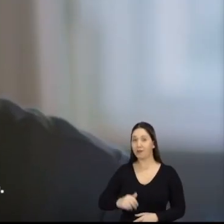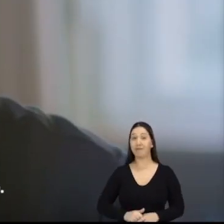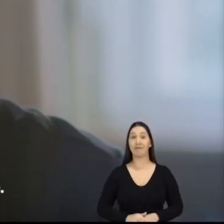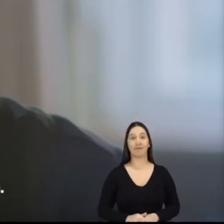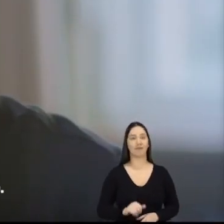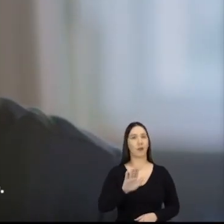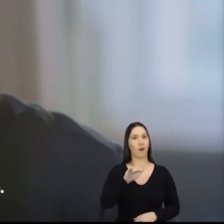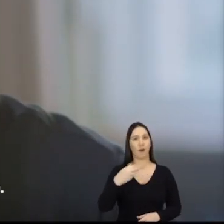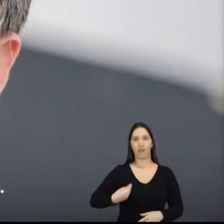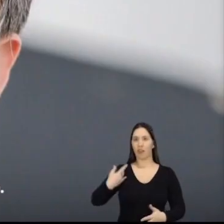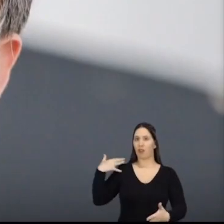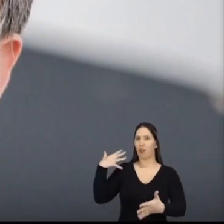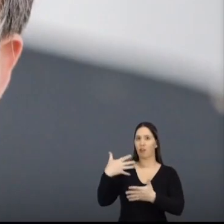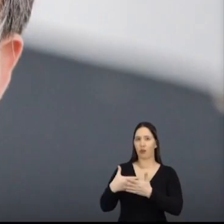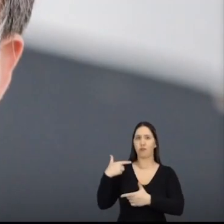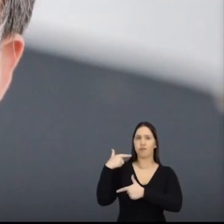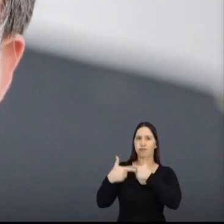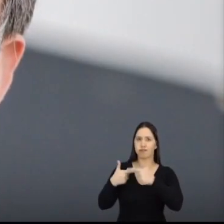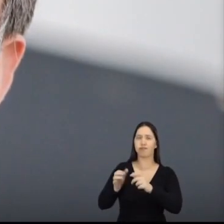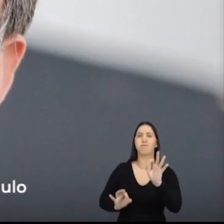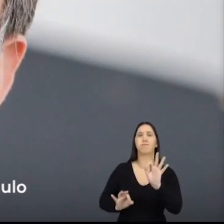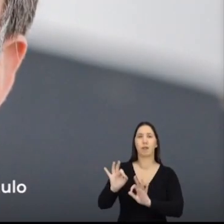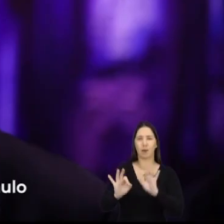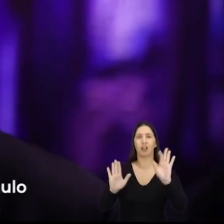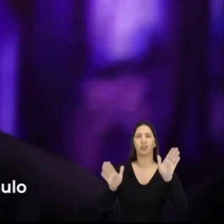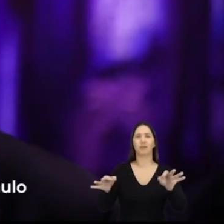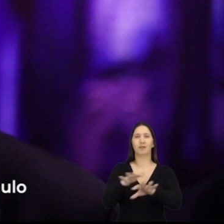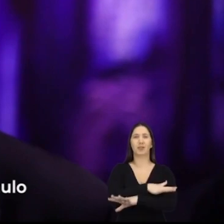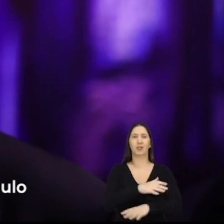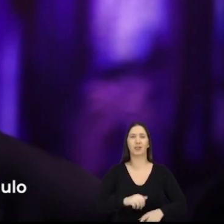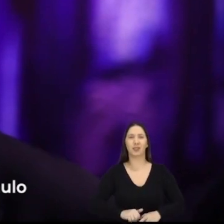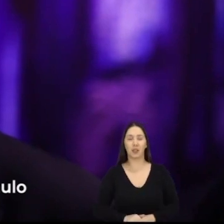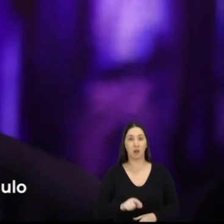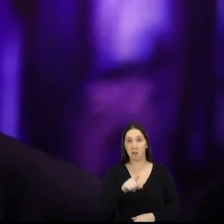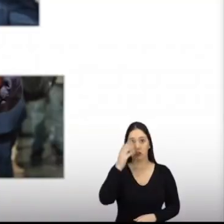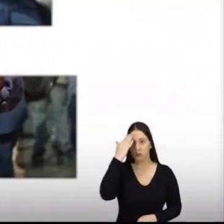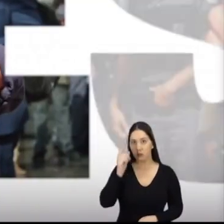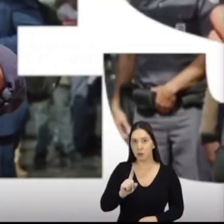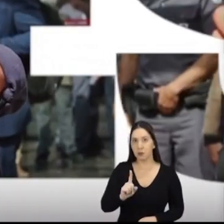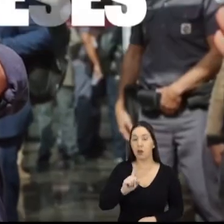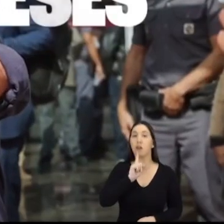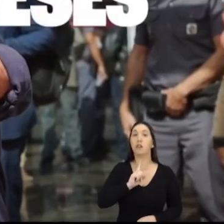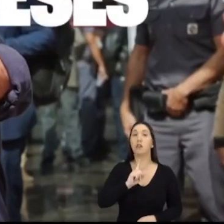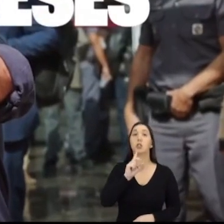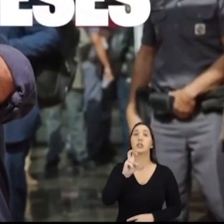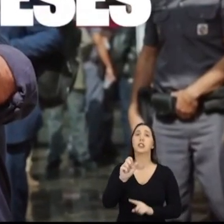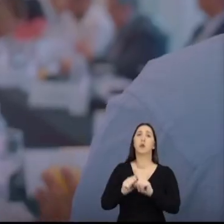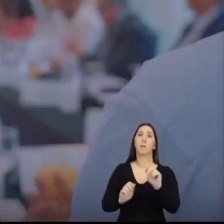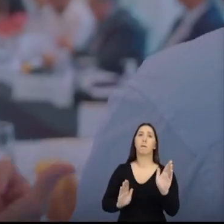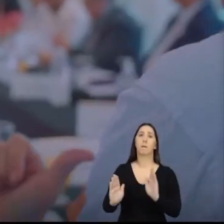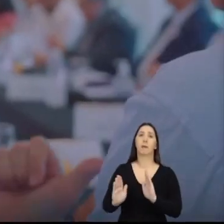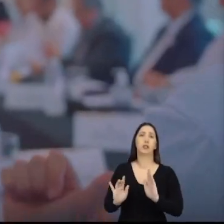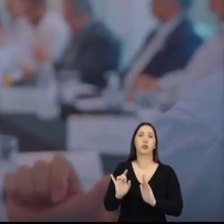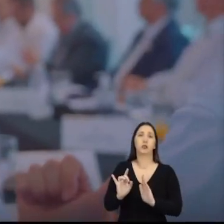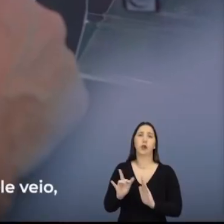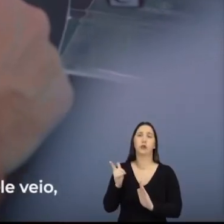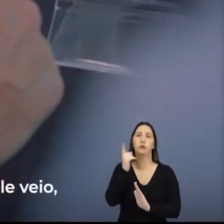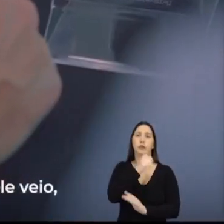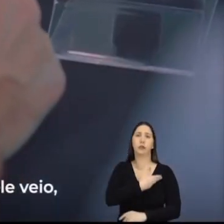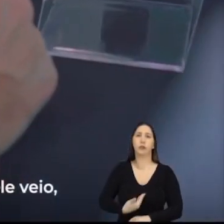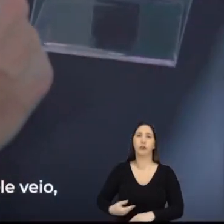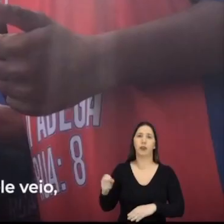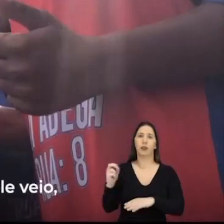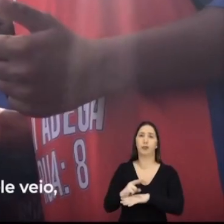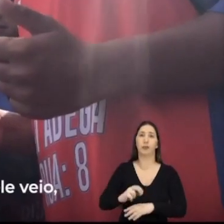dizer que eu me preparei a vida toda pra isso. Você pode não saber, mas Rodrigo virou governador de São Paulo há apenas cinco meses. Nesses cinco meses,